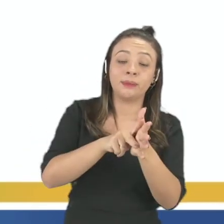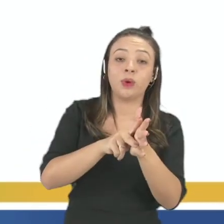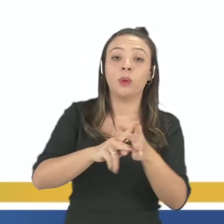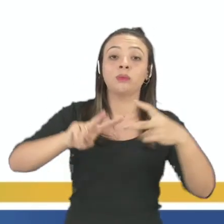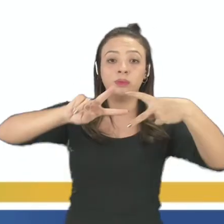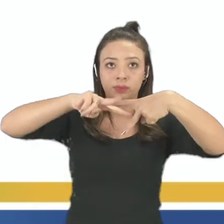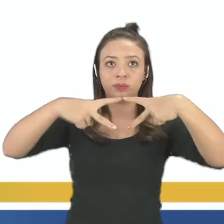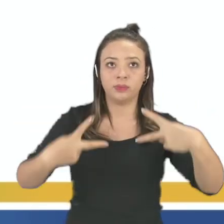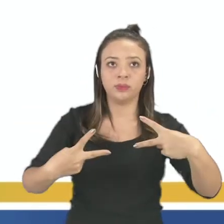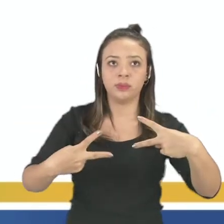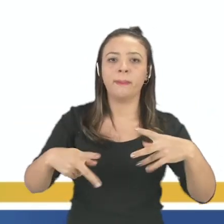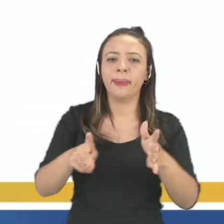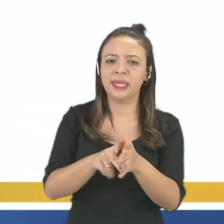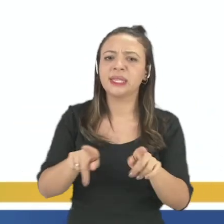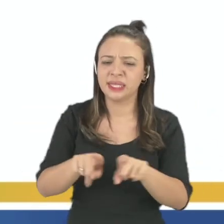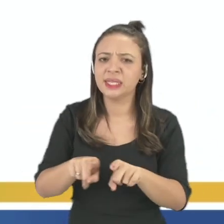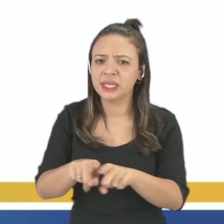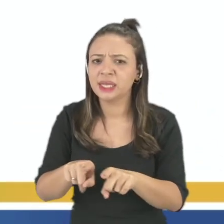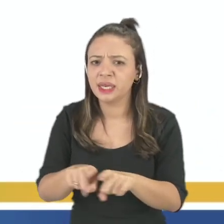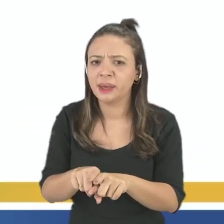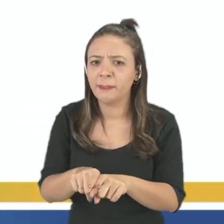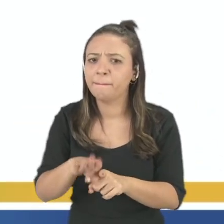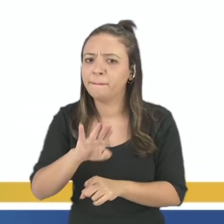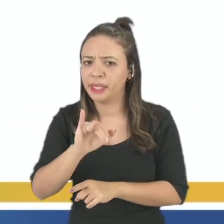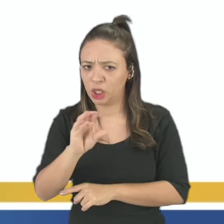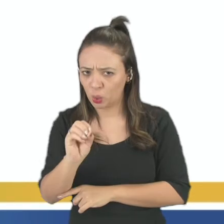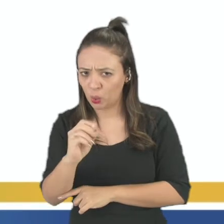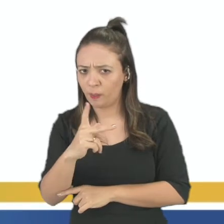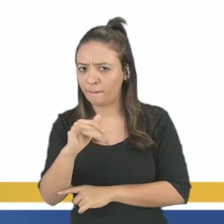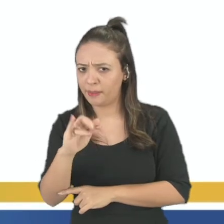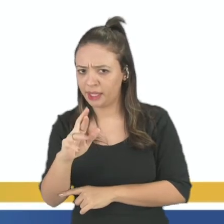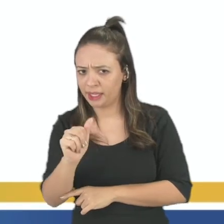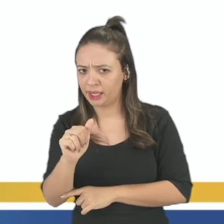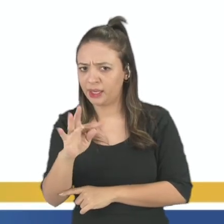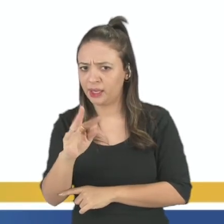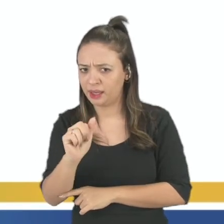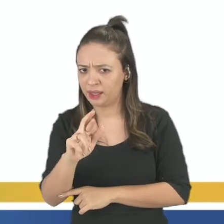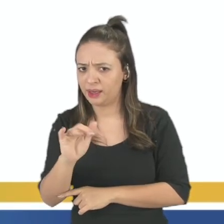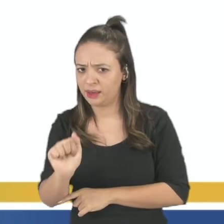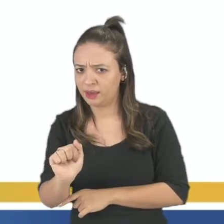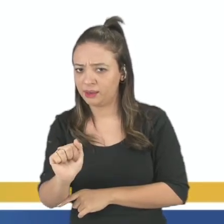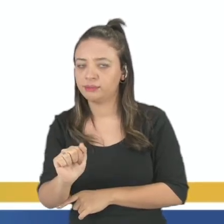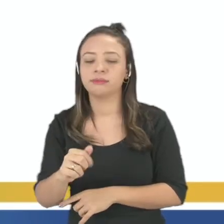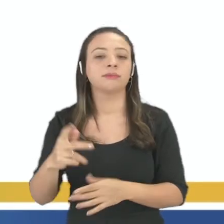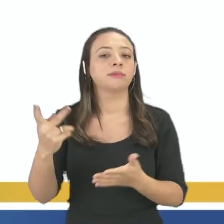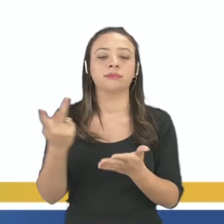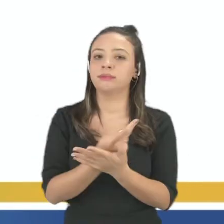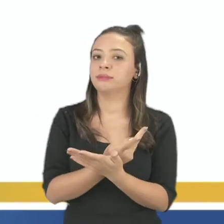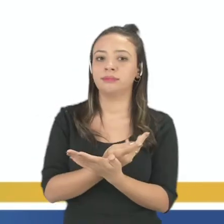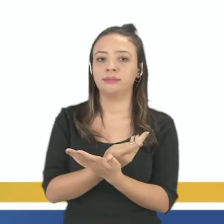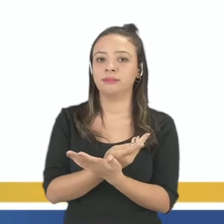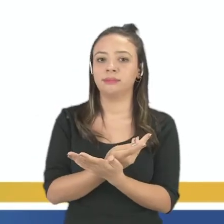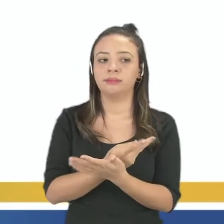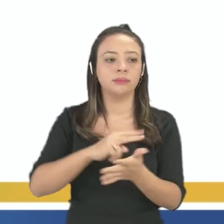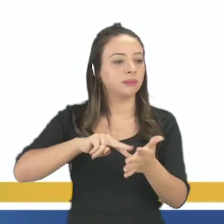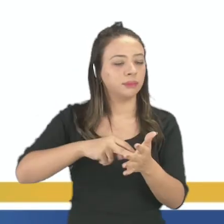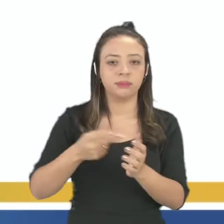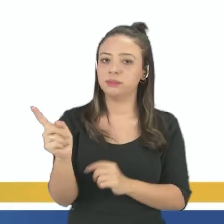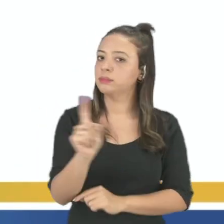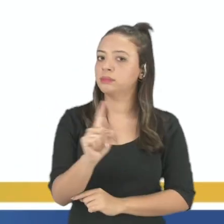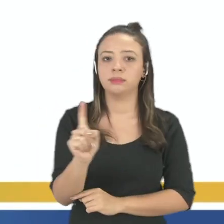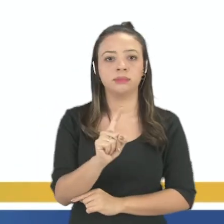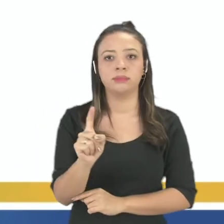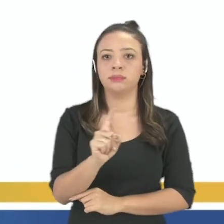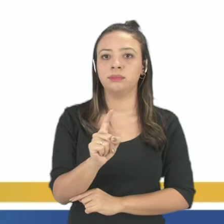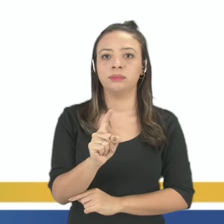biopirataria. Então, essa alternativa está errada. Então, quer dizer, não constitui. Não tem nada a